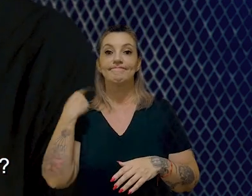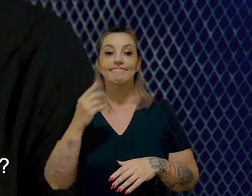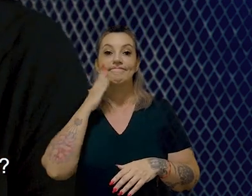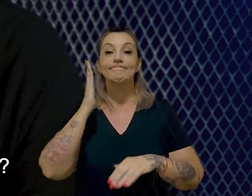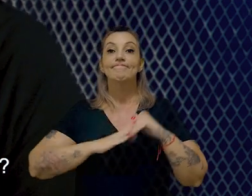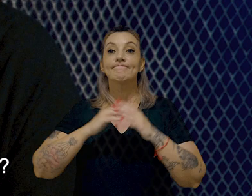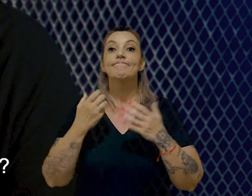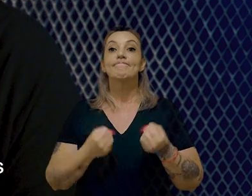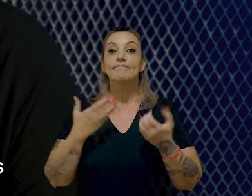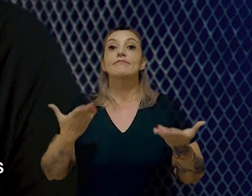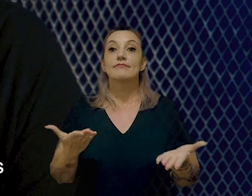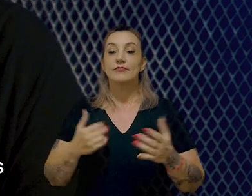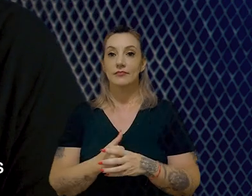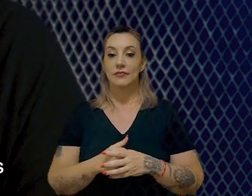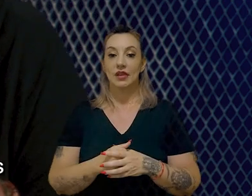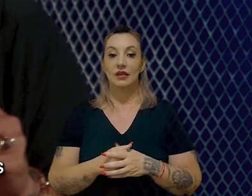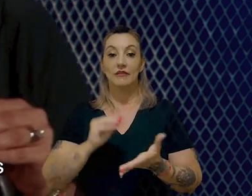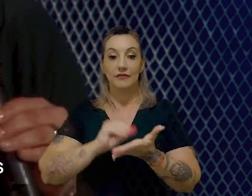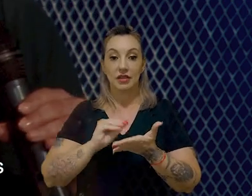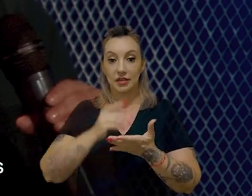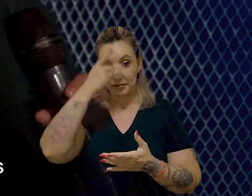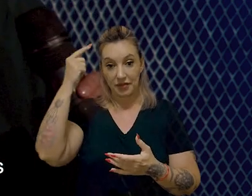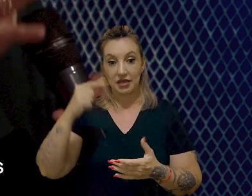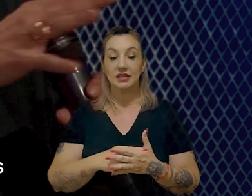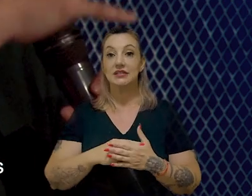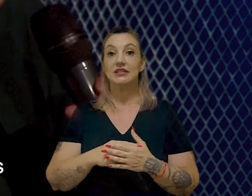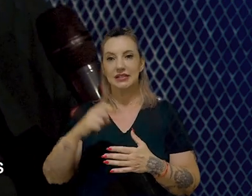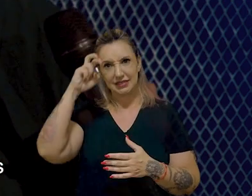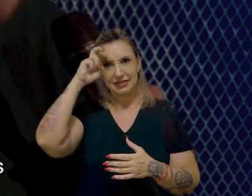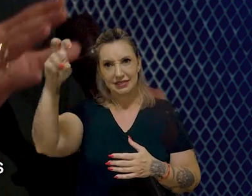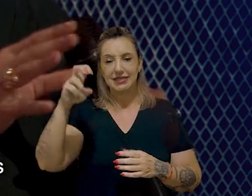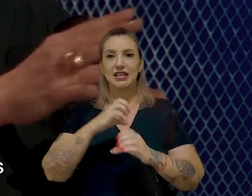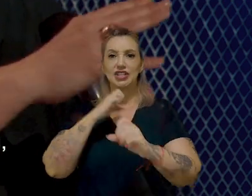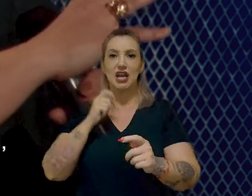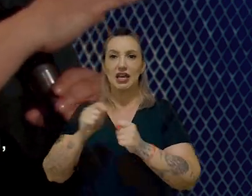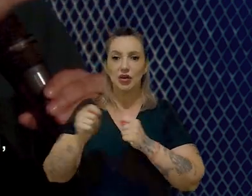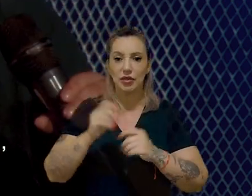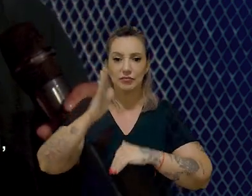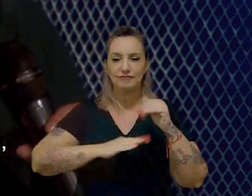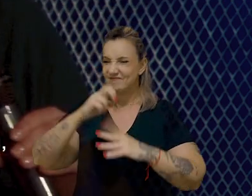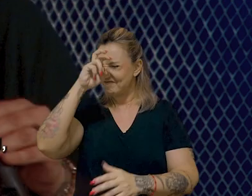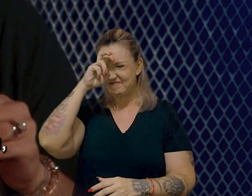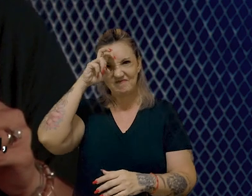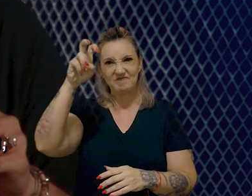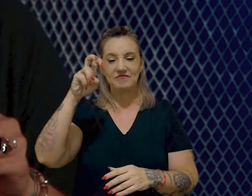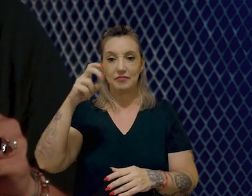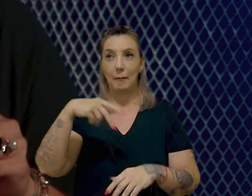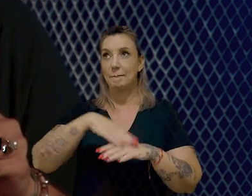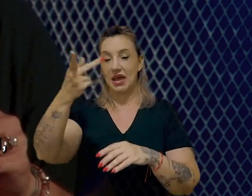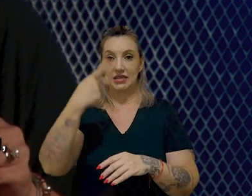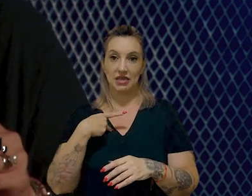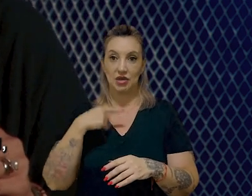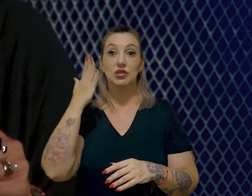reconstrói resiliente? O que não falta são os cabeções, engenheiros, economistas, pessoas inteligentes, mas muito mais que eu,